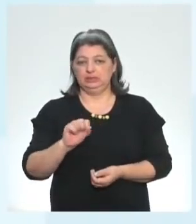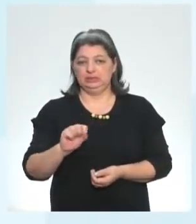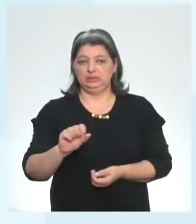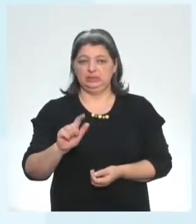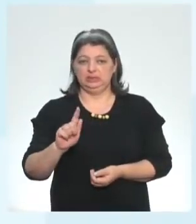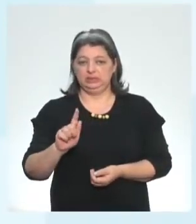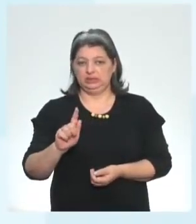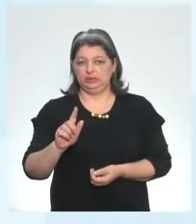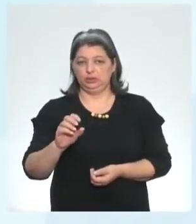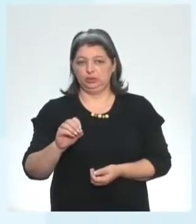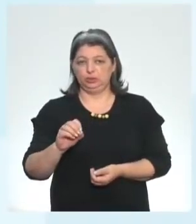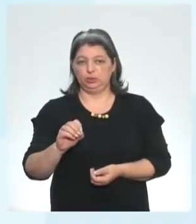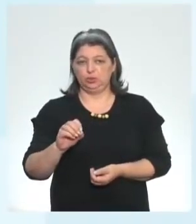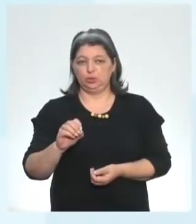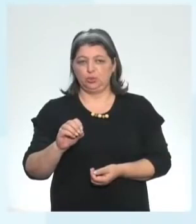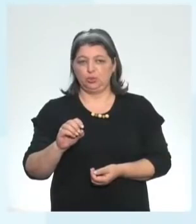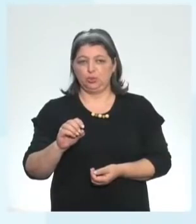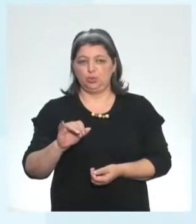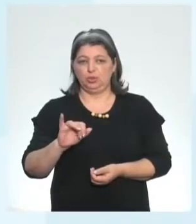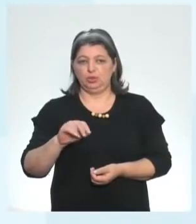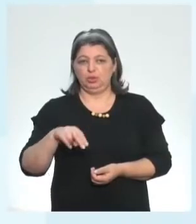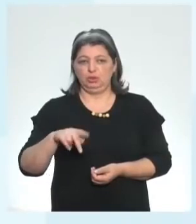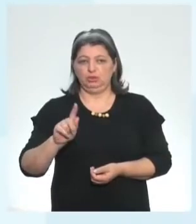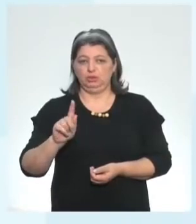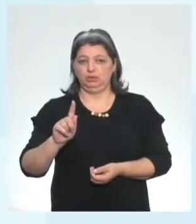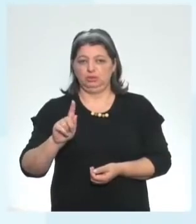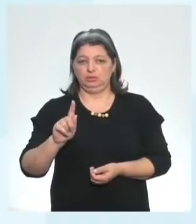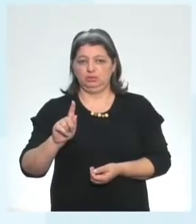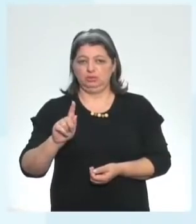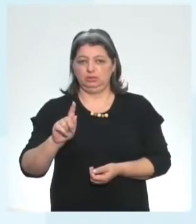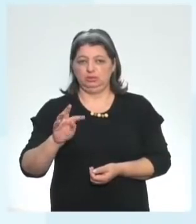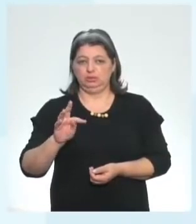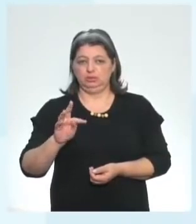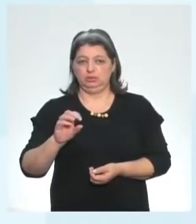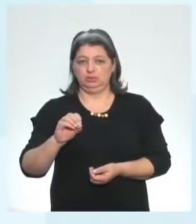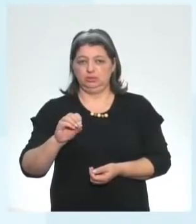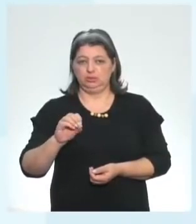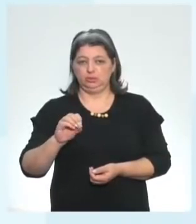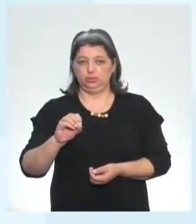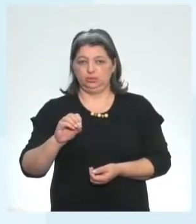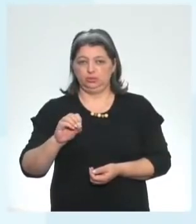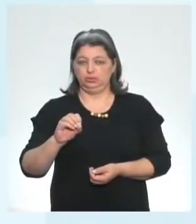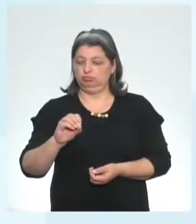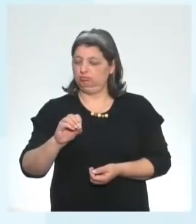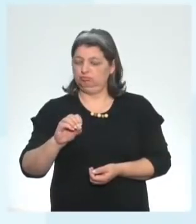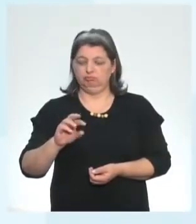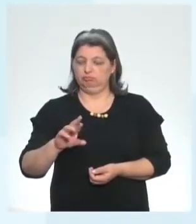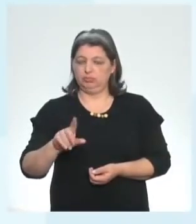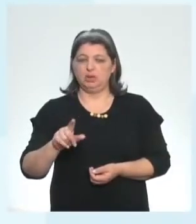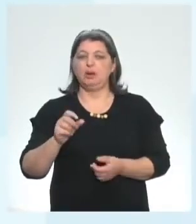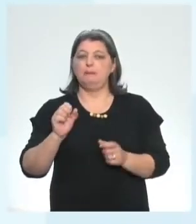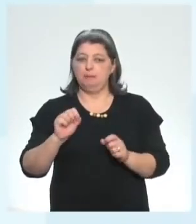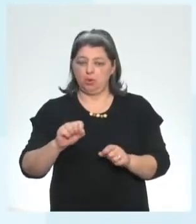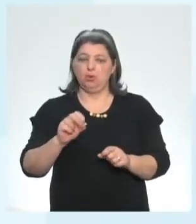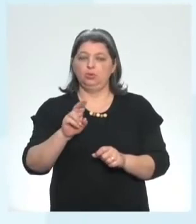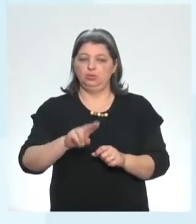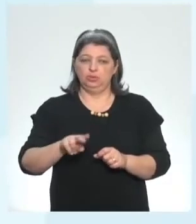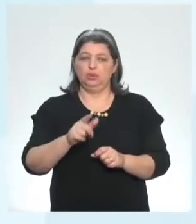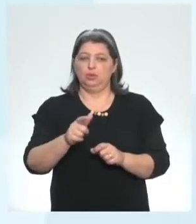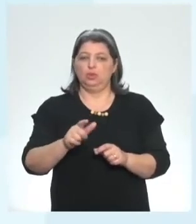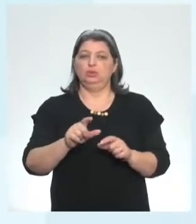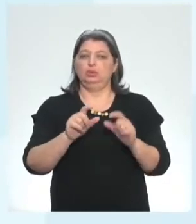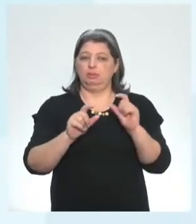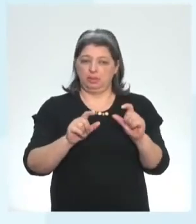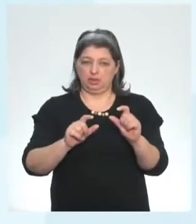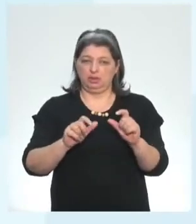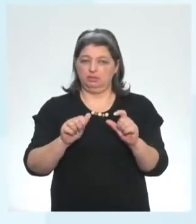legal e daí vão falar pra mim is going to é só is going to não eu posso usar are going to eu